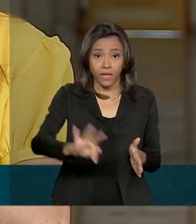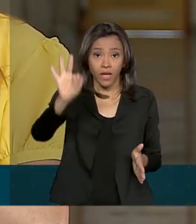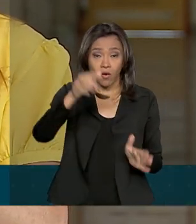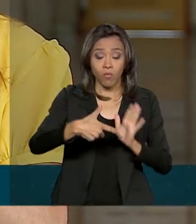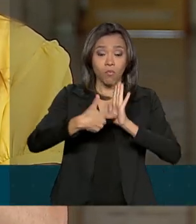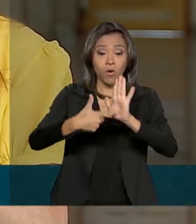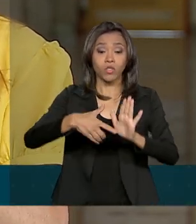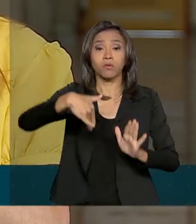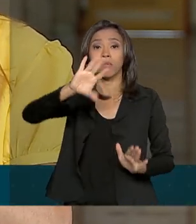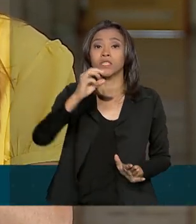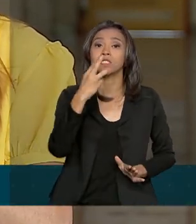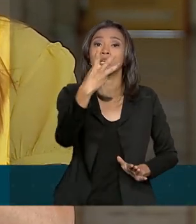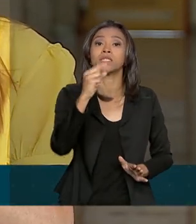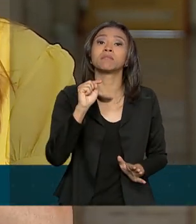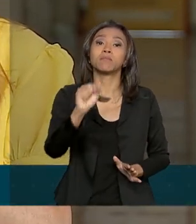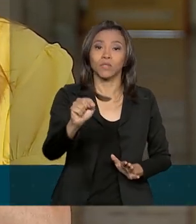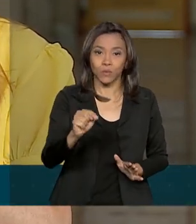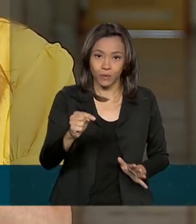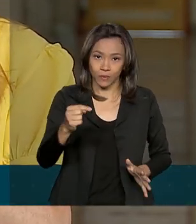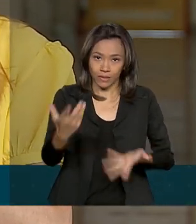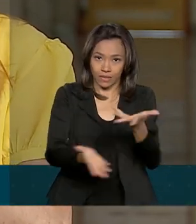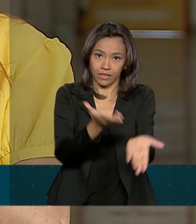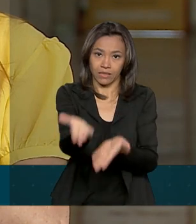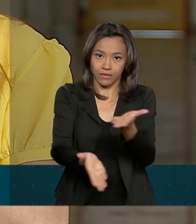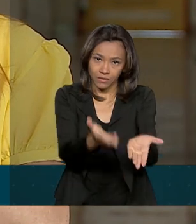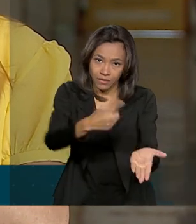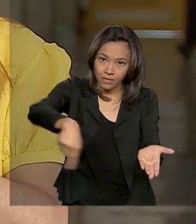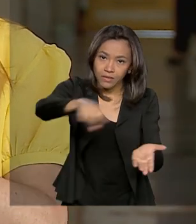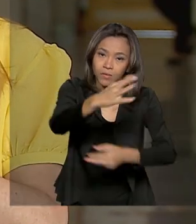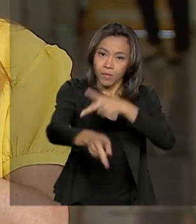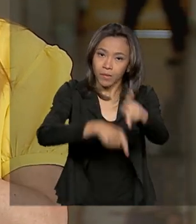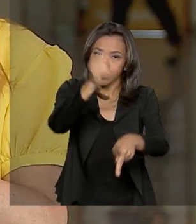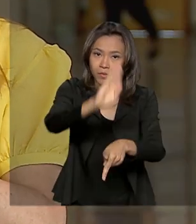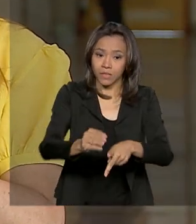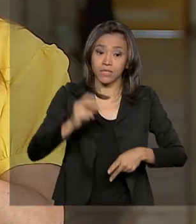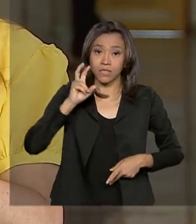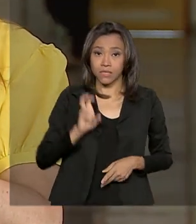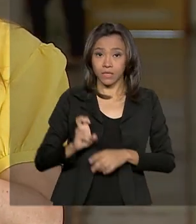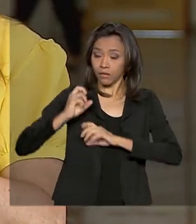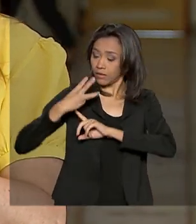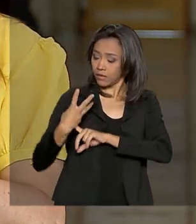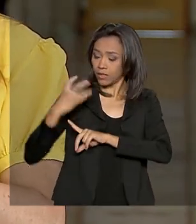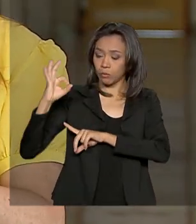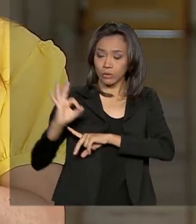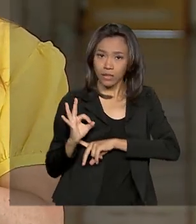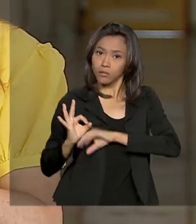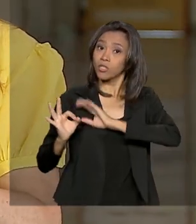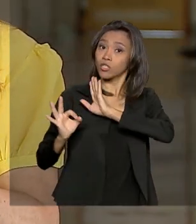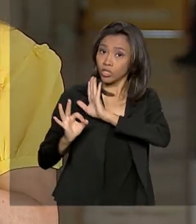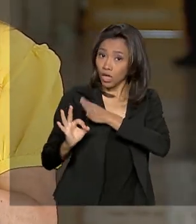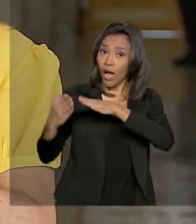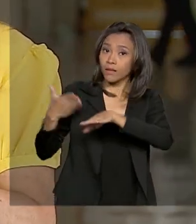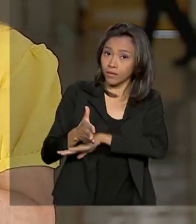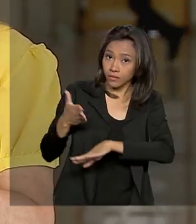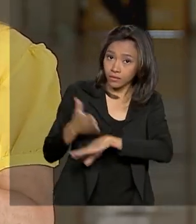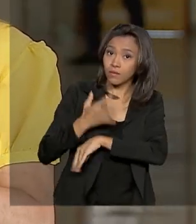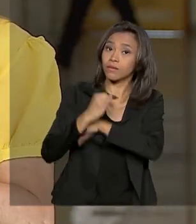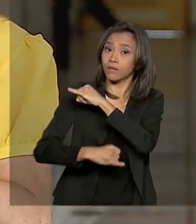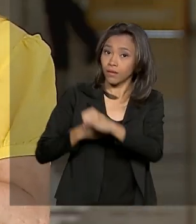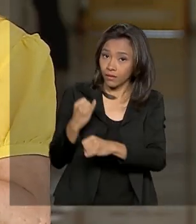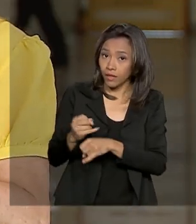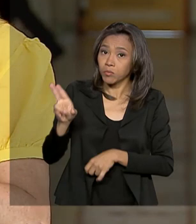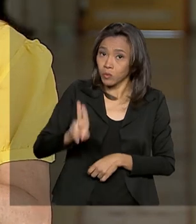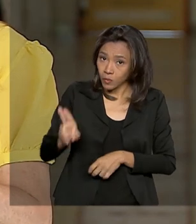de 3 mil serviços à população brasileira. 53% desses serviços já podem ser acessados pela internet.